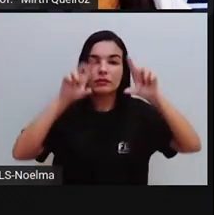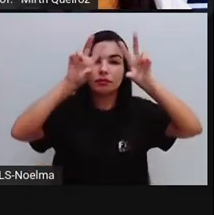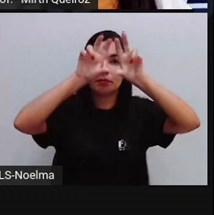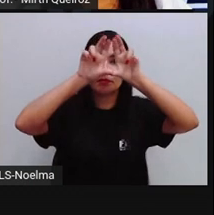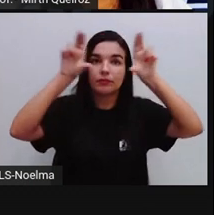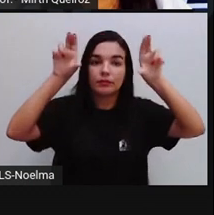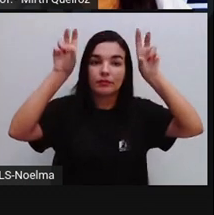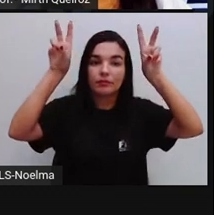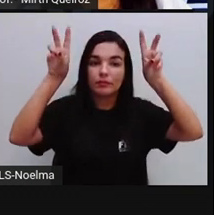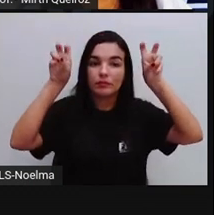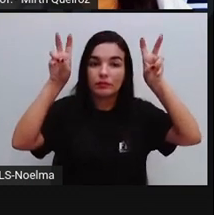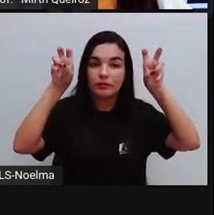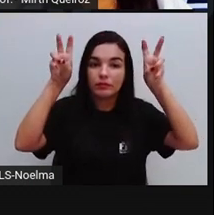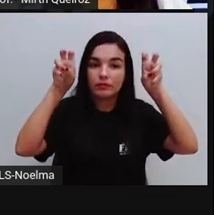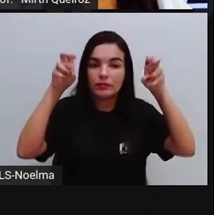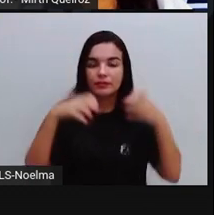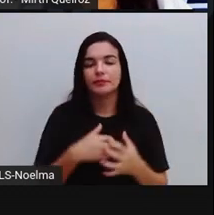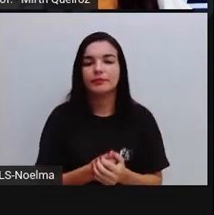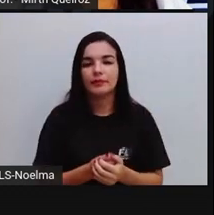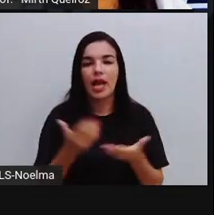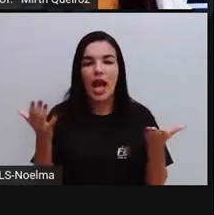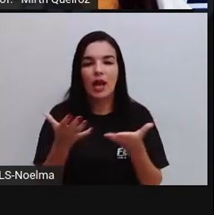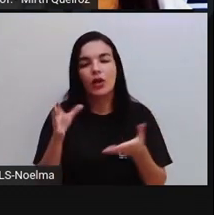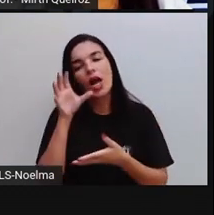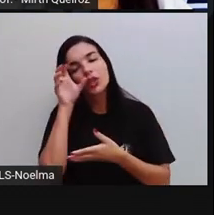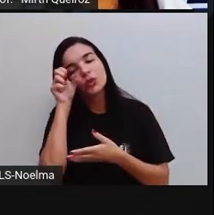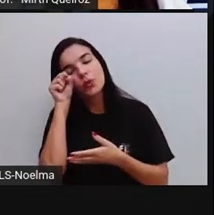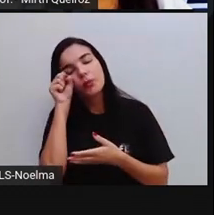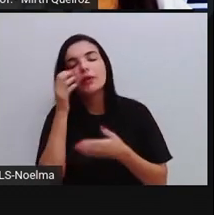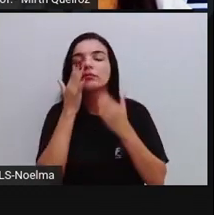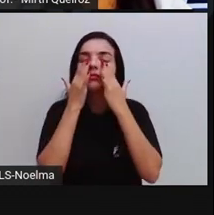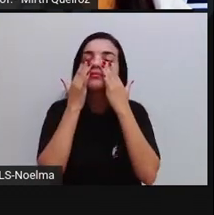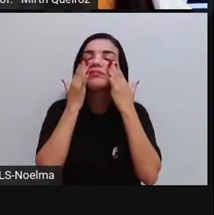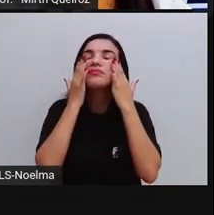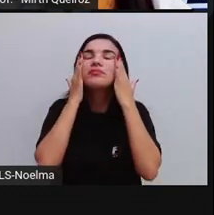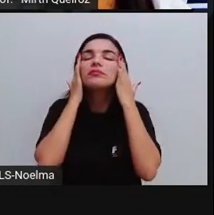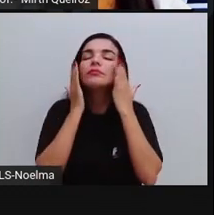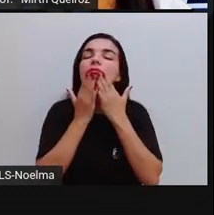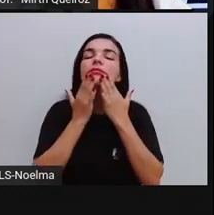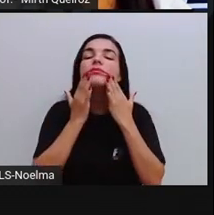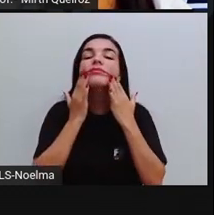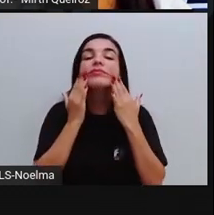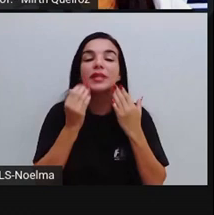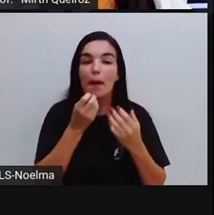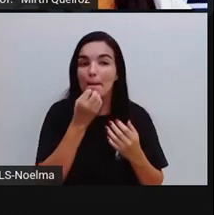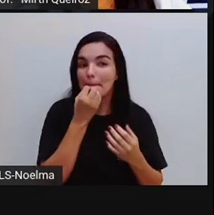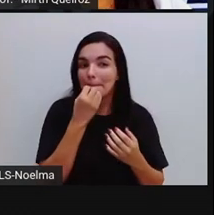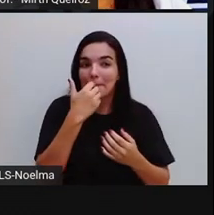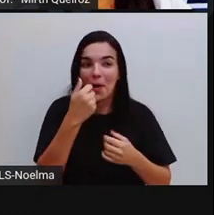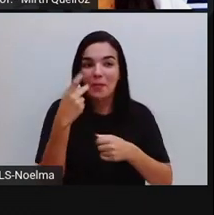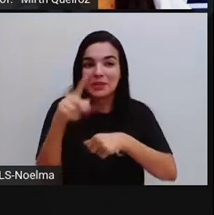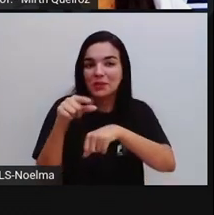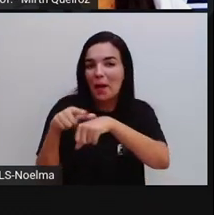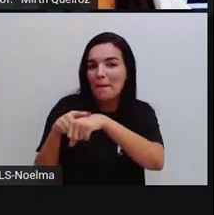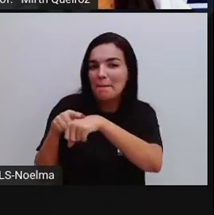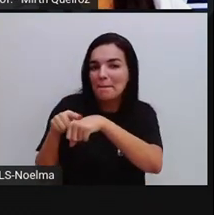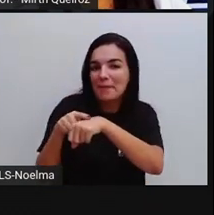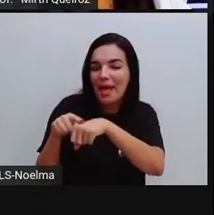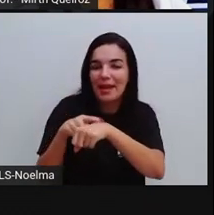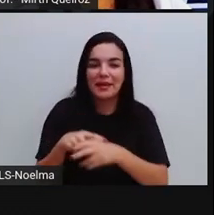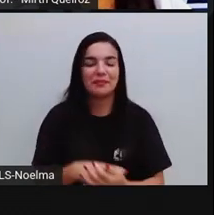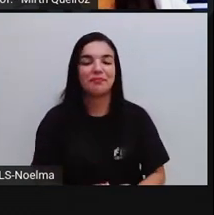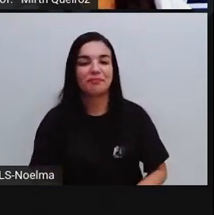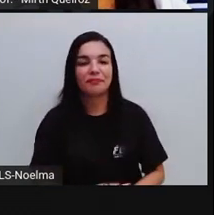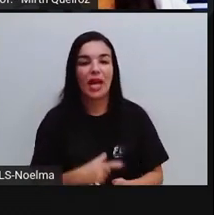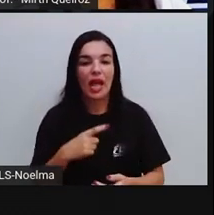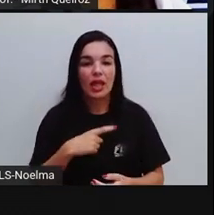Agora dormir maquiada faz bem para a sua pele. É o slogan aí. Nós temos o texto não verbal, que é o